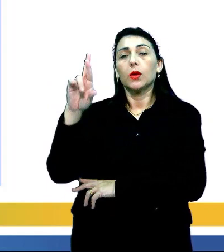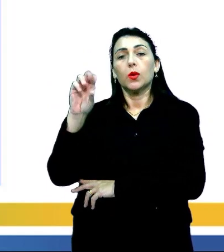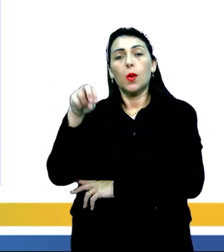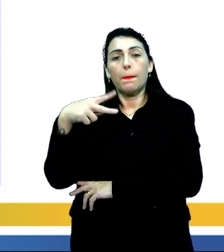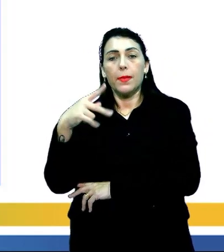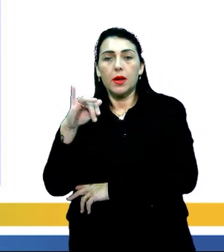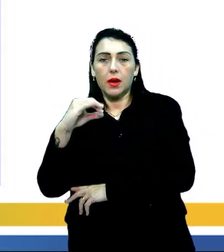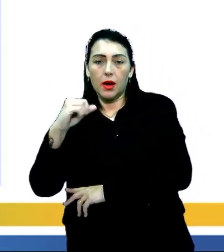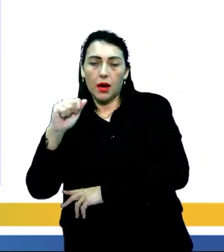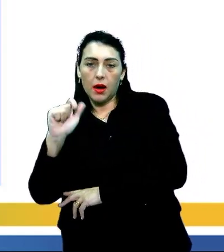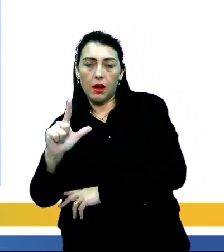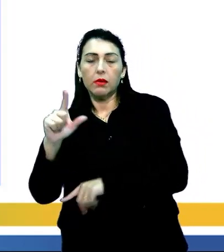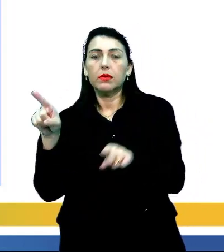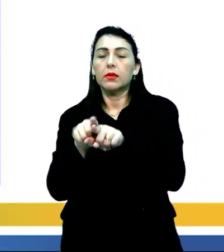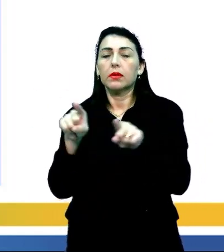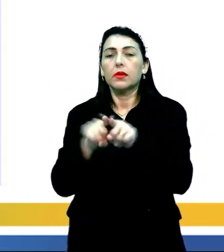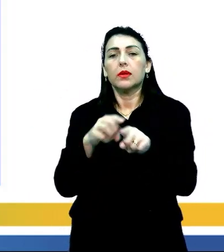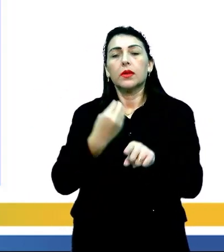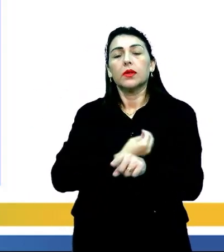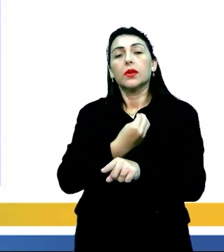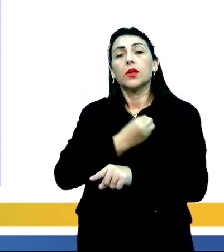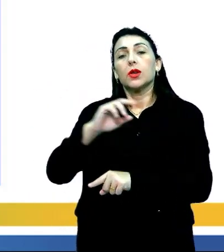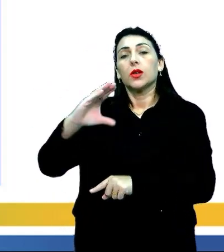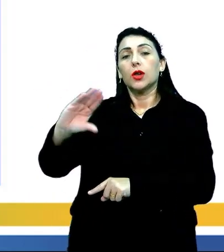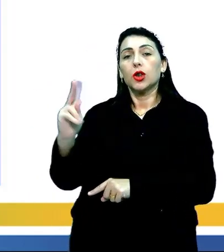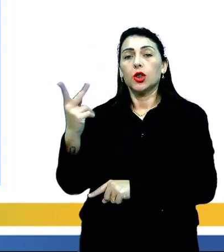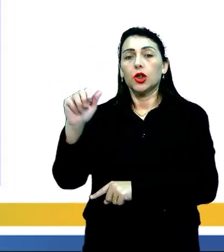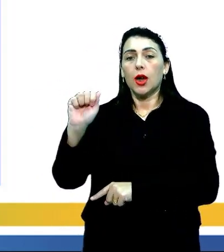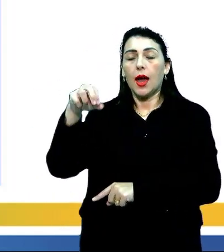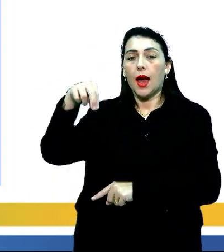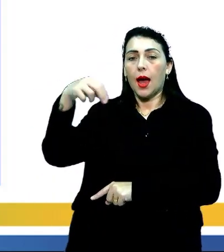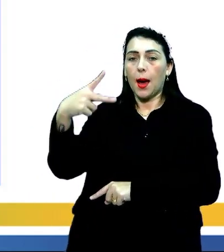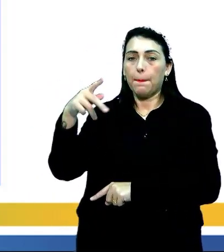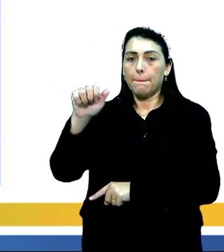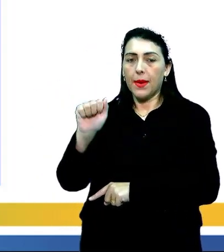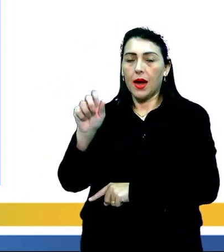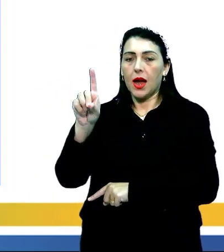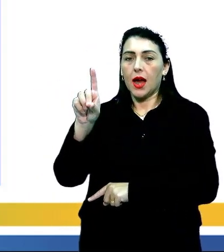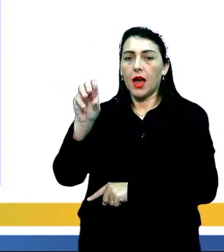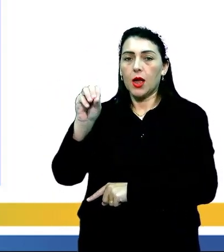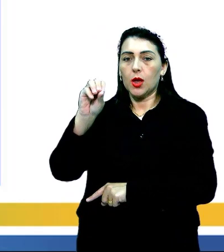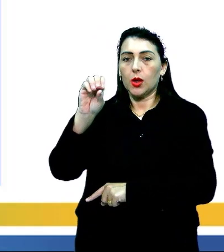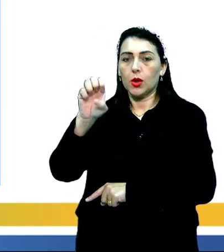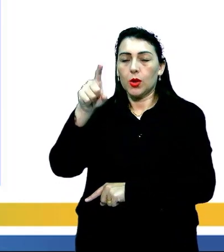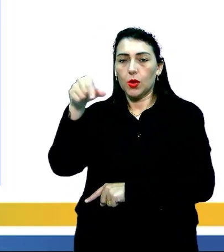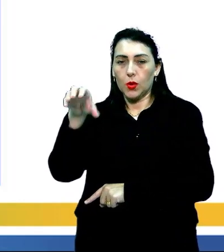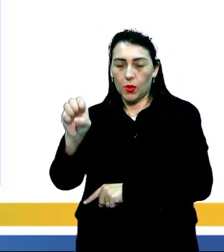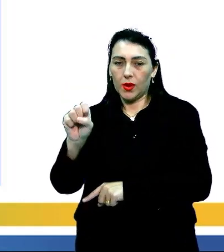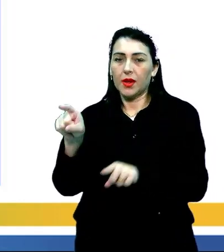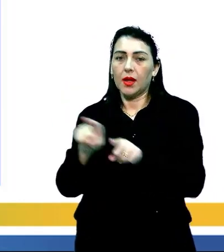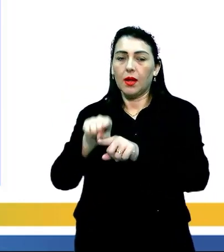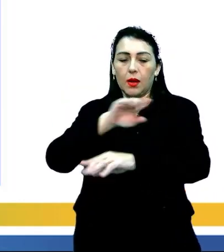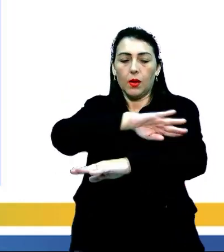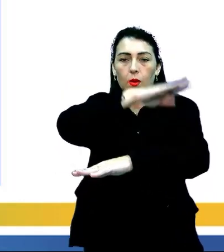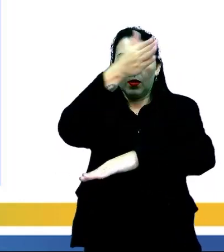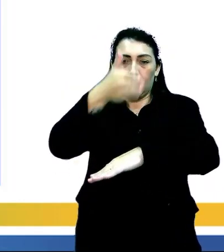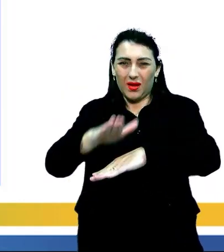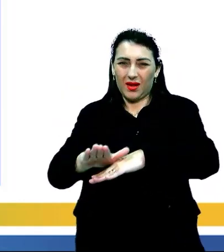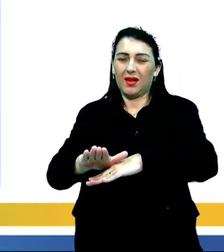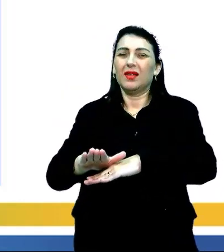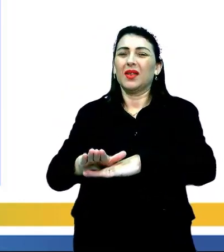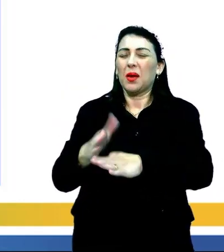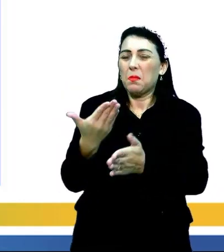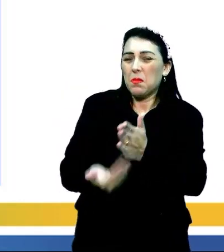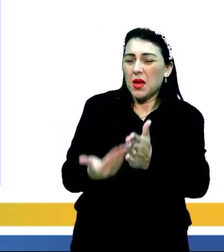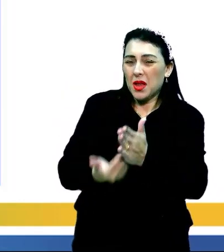também tem a presença de chapadões e planaltos cristalinos bastante desgastados aí devido